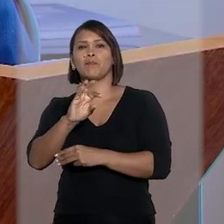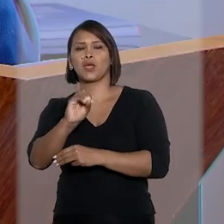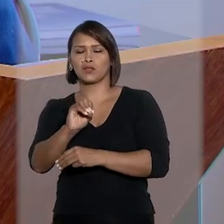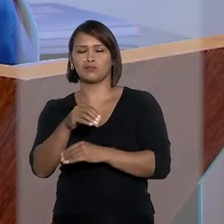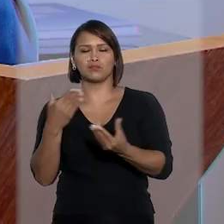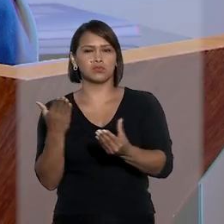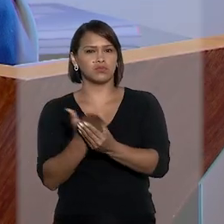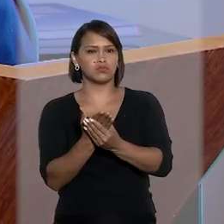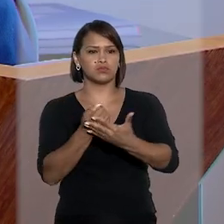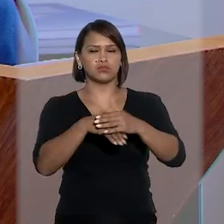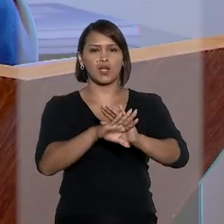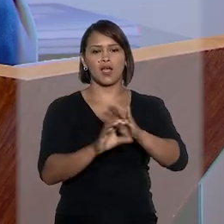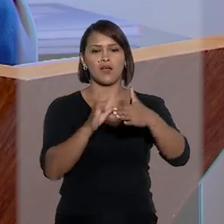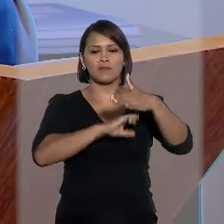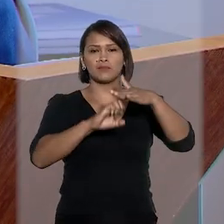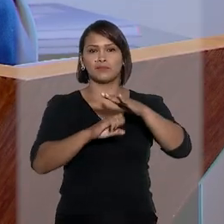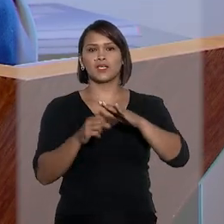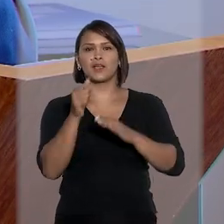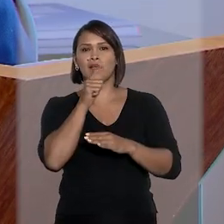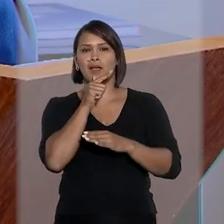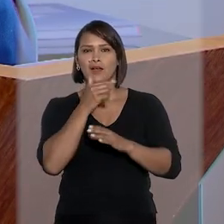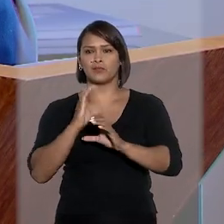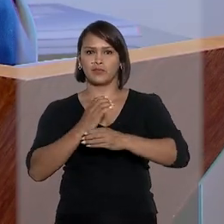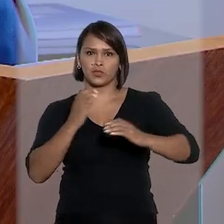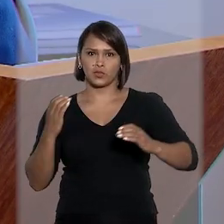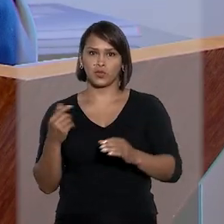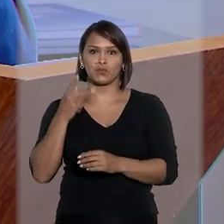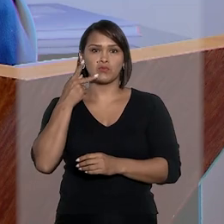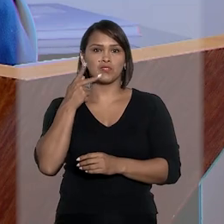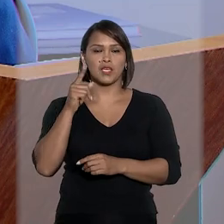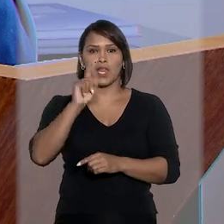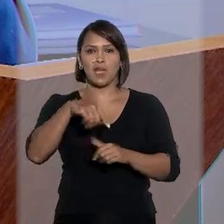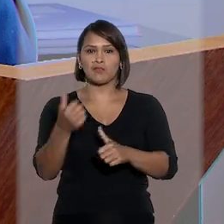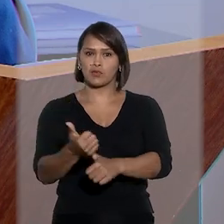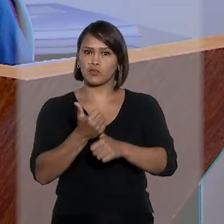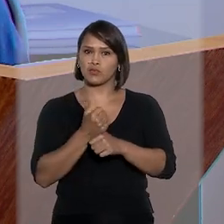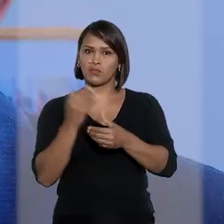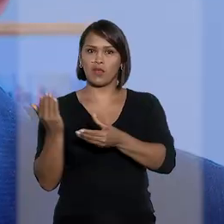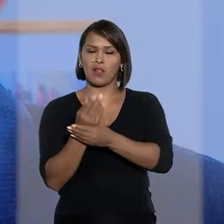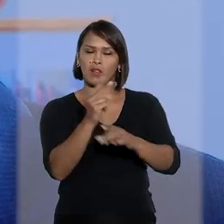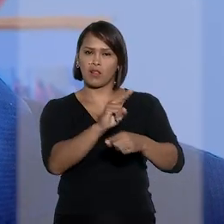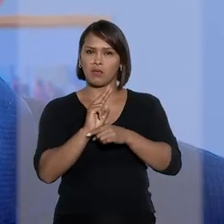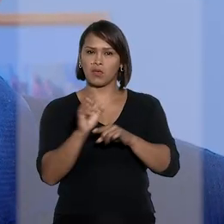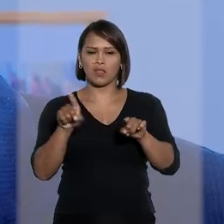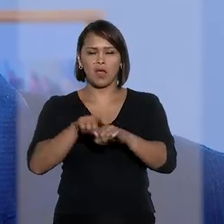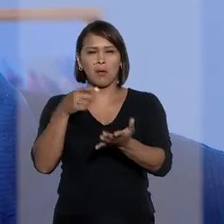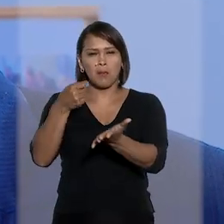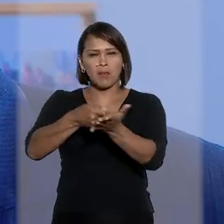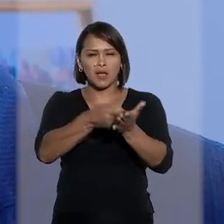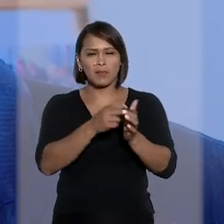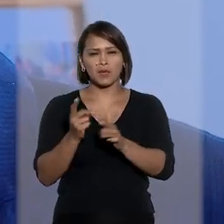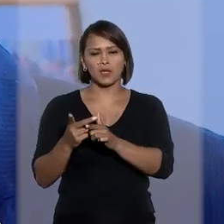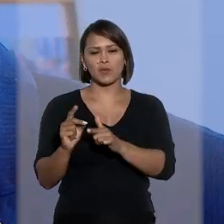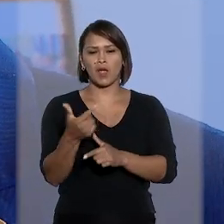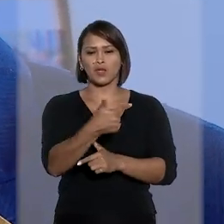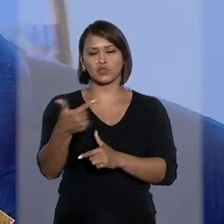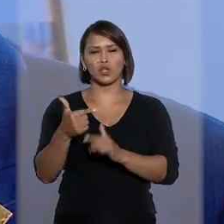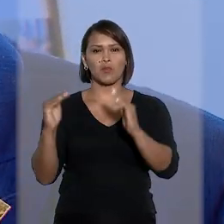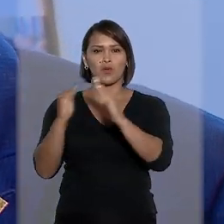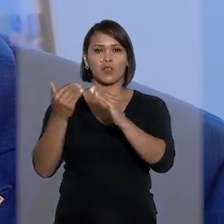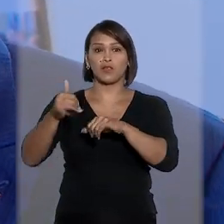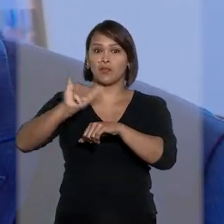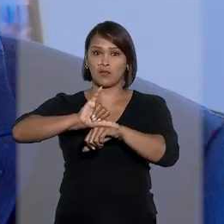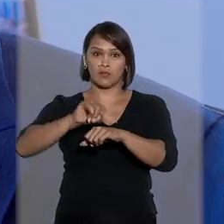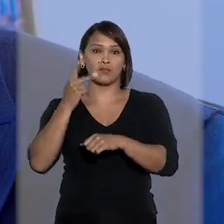Martins, indeferiu o pedido da Companhia de Água e Esgoto do Ceará para que fosse suspensa a eliminar que determinou o pagamento de aluguel a dois